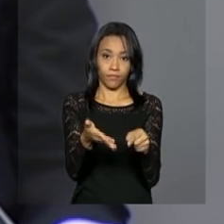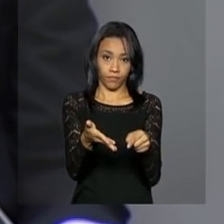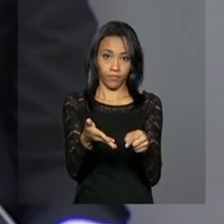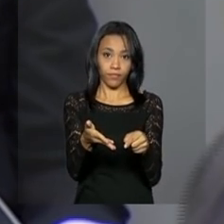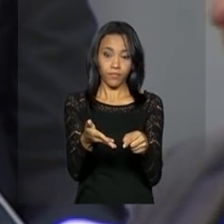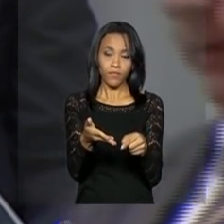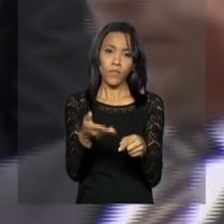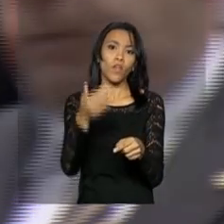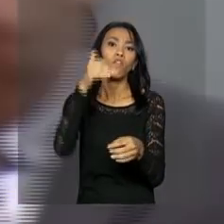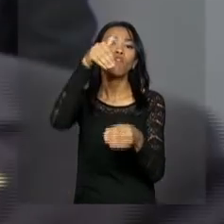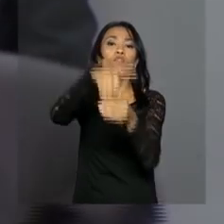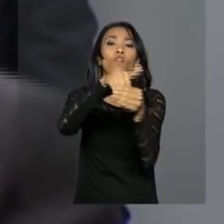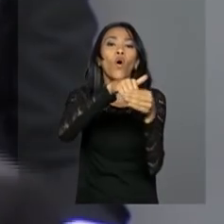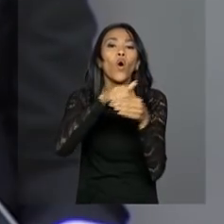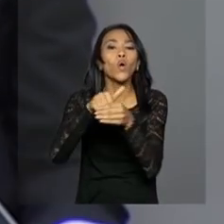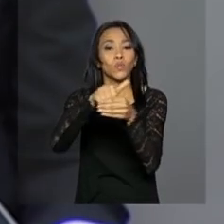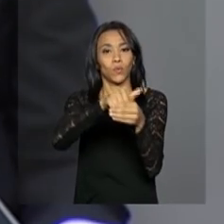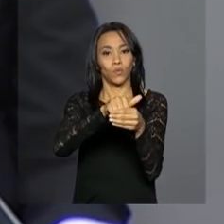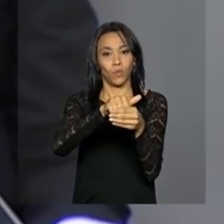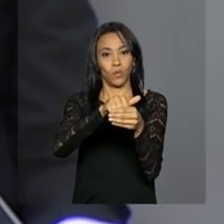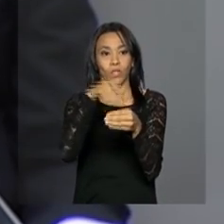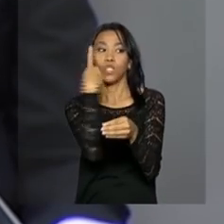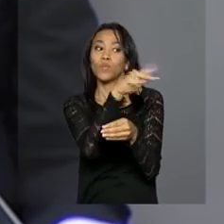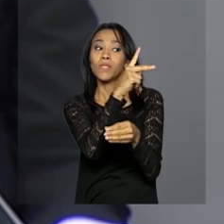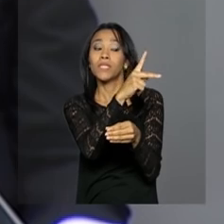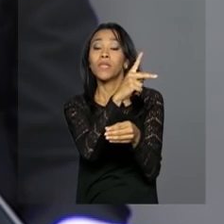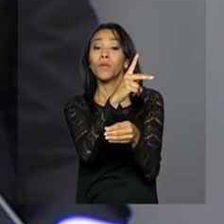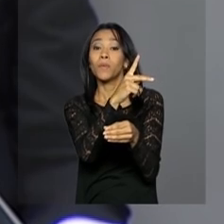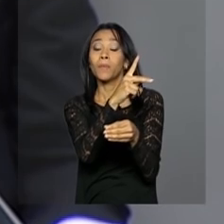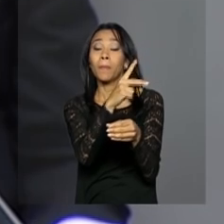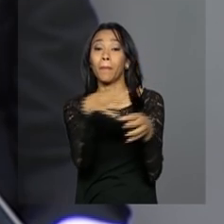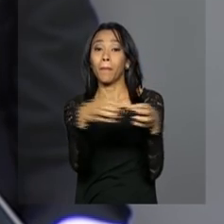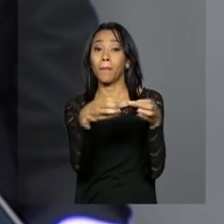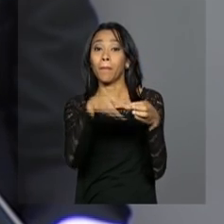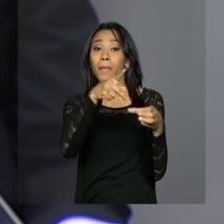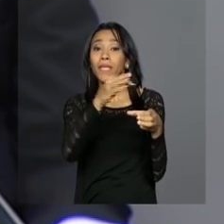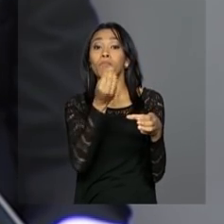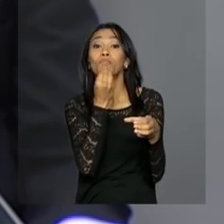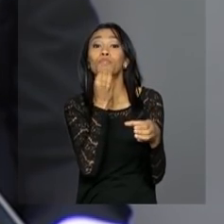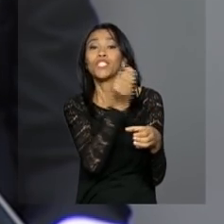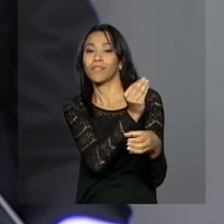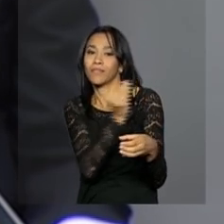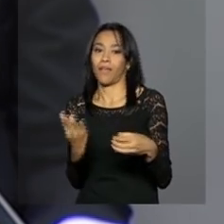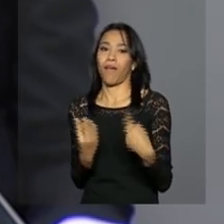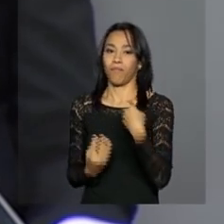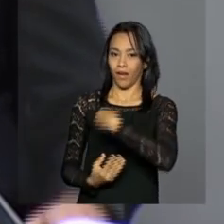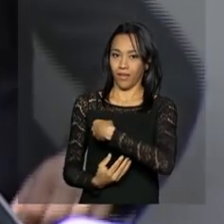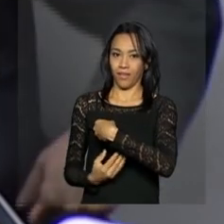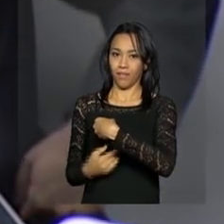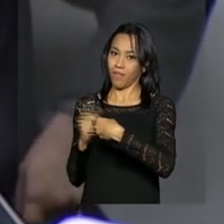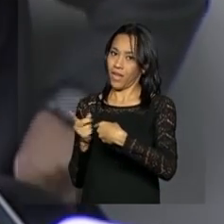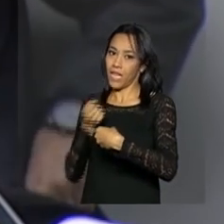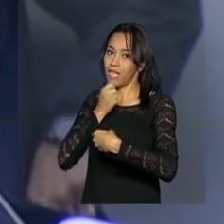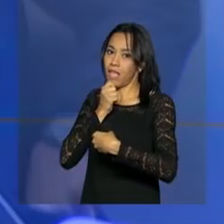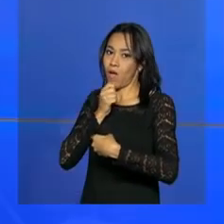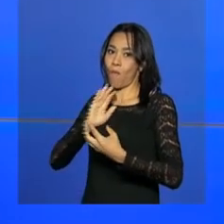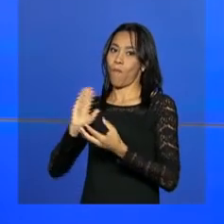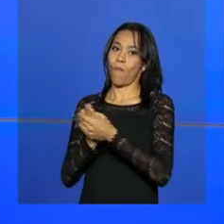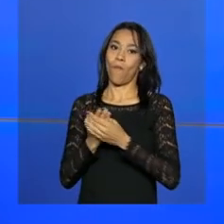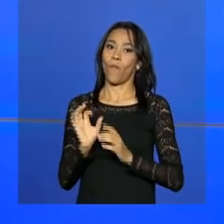os votos que o seu partido poderia lhe dar para que ele não pudesse ser processado naquele momento.